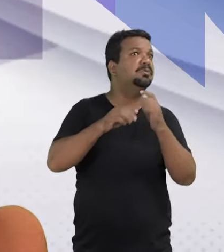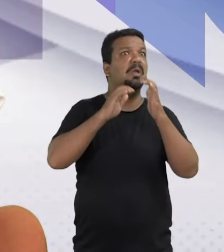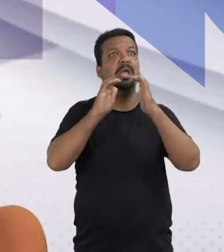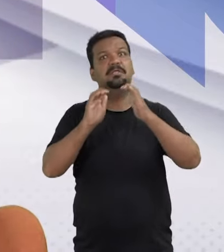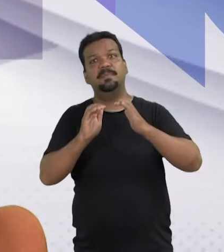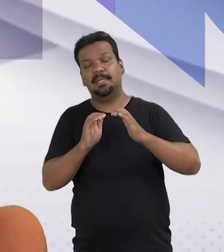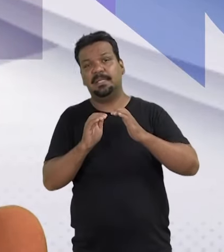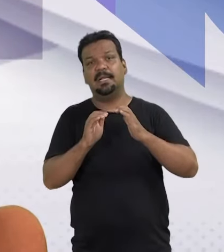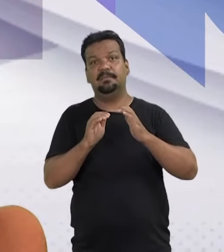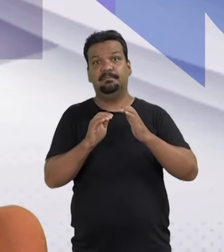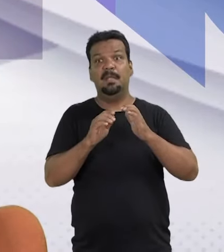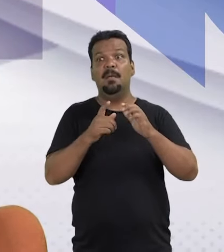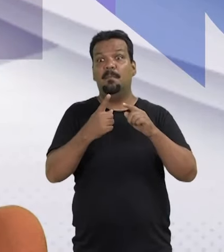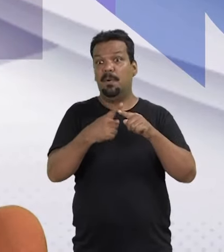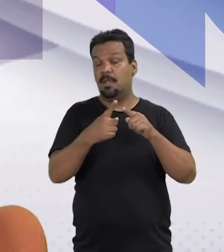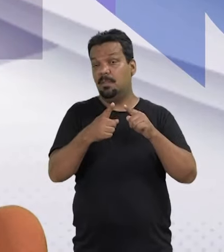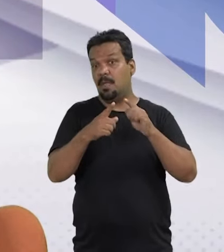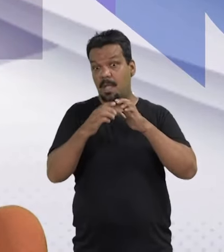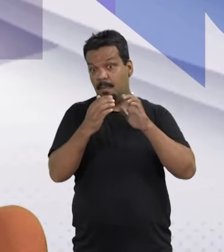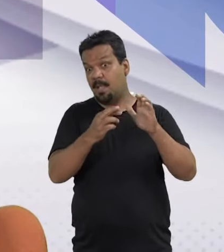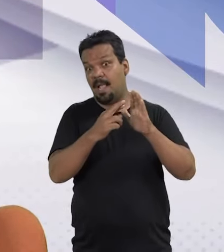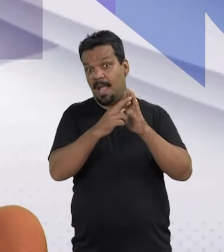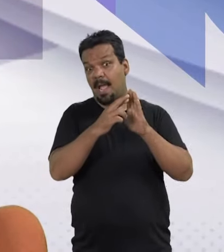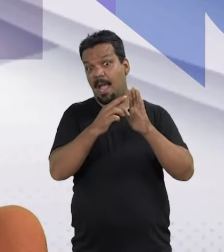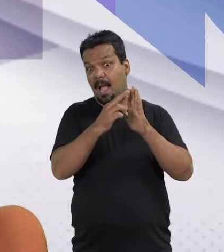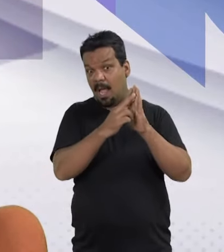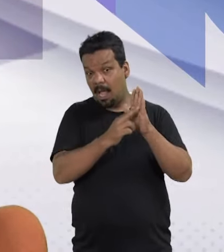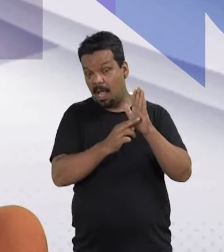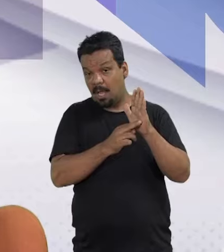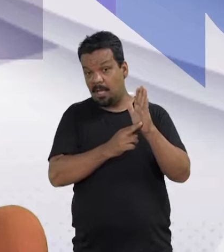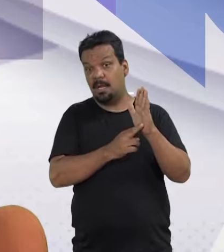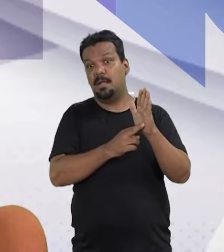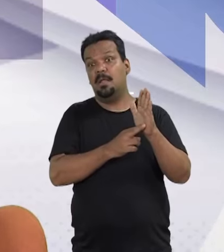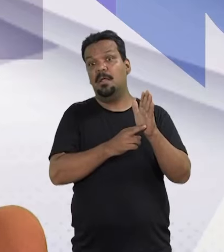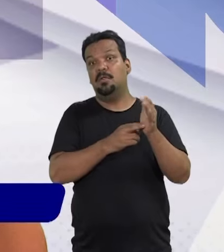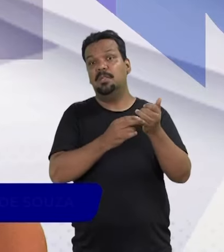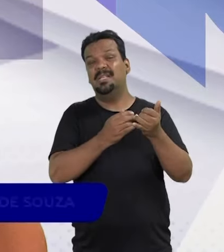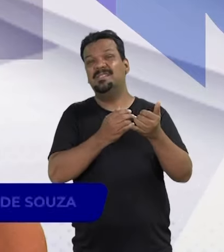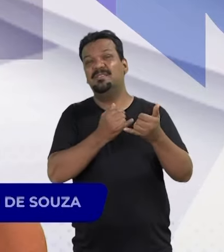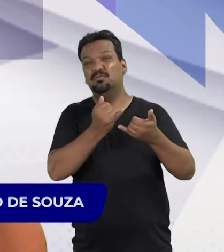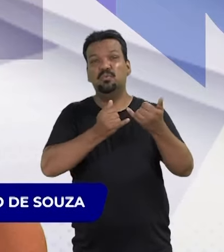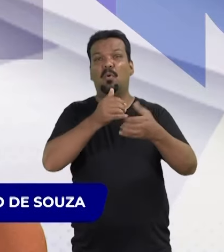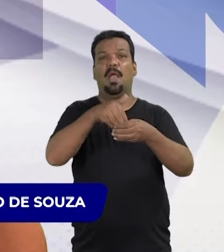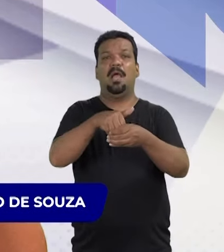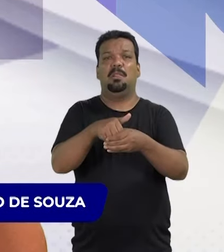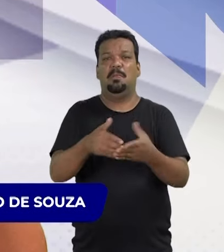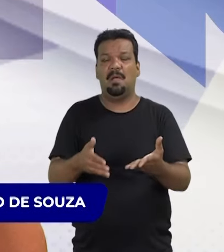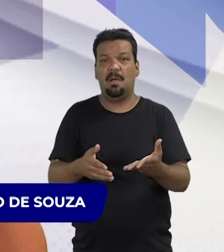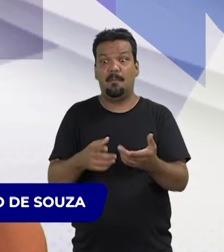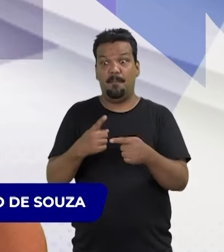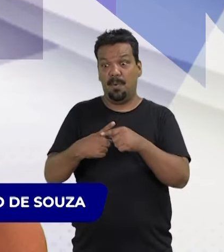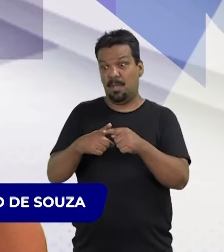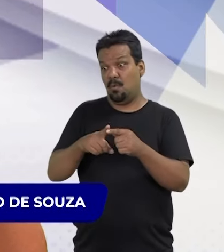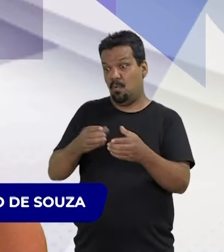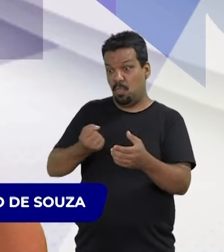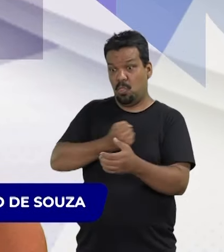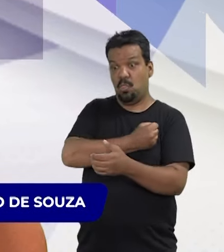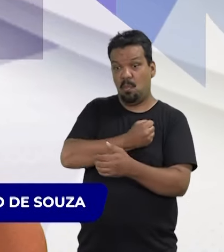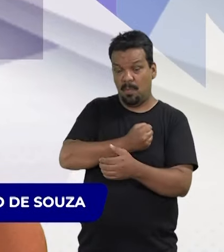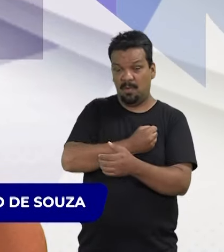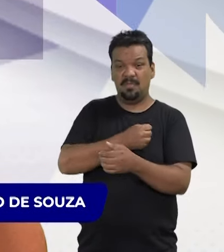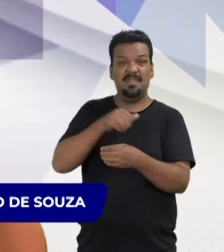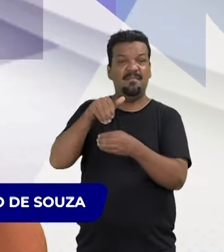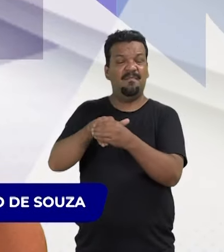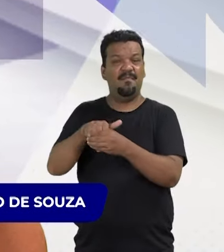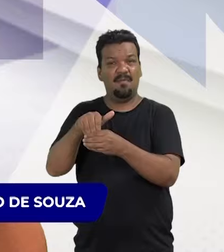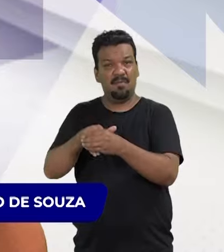são respeitadas as regras do jogo eleitoral com relação às mulheres, é que o número de